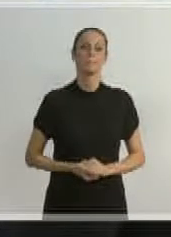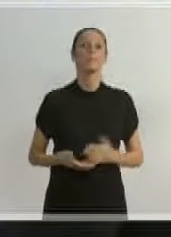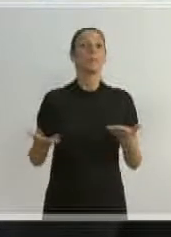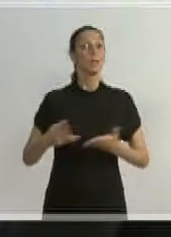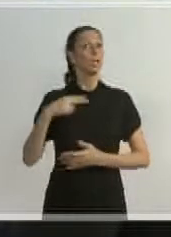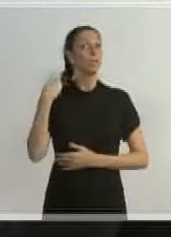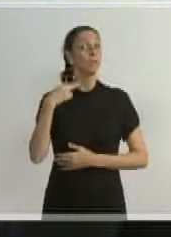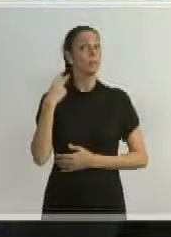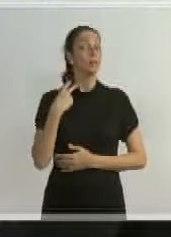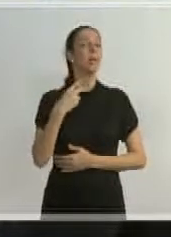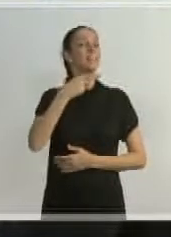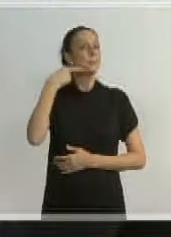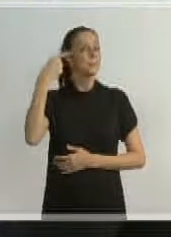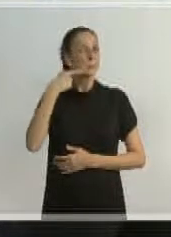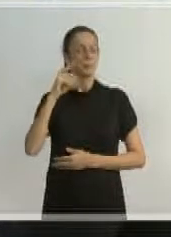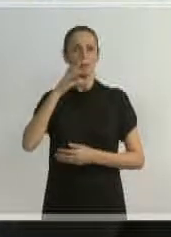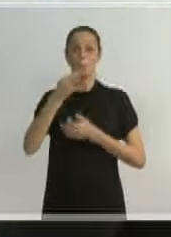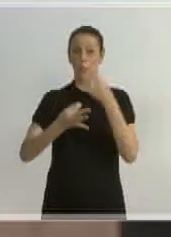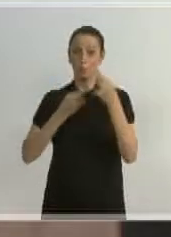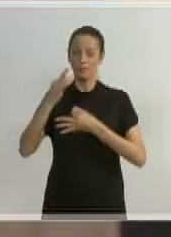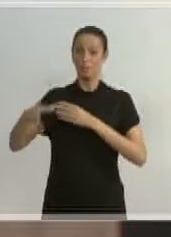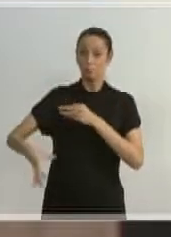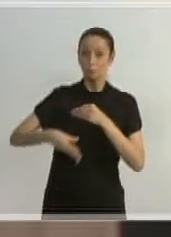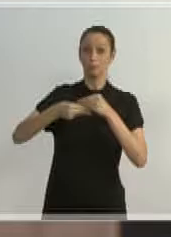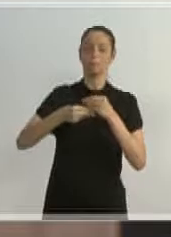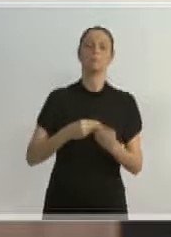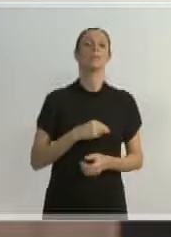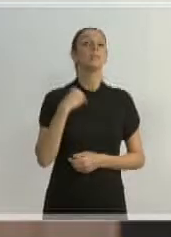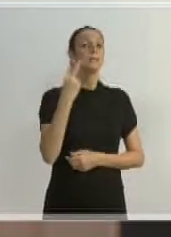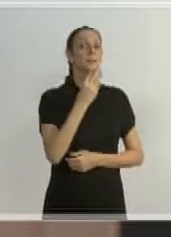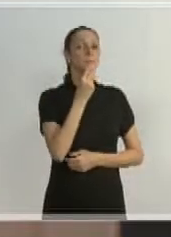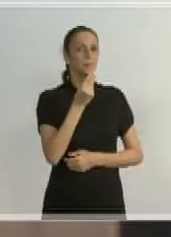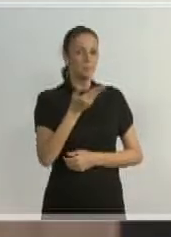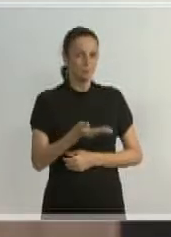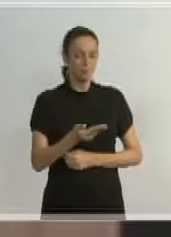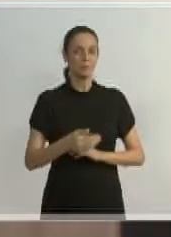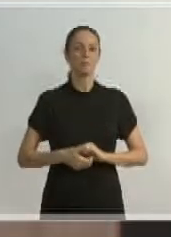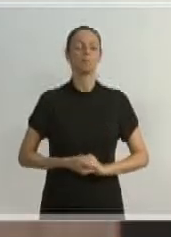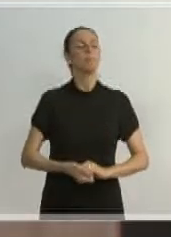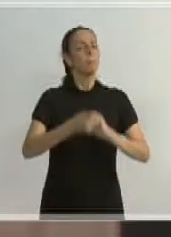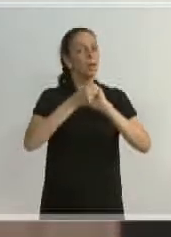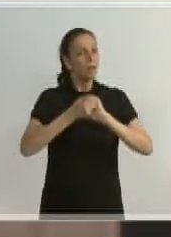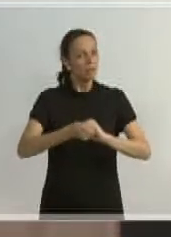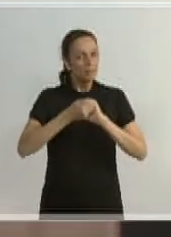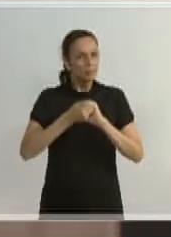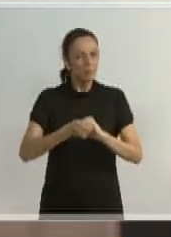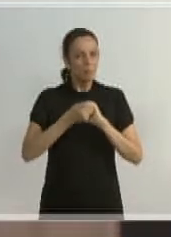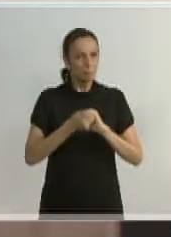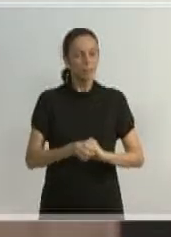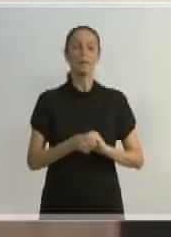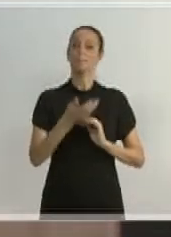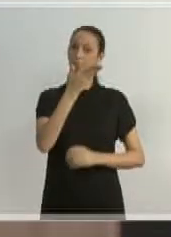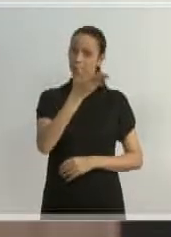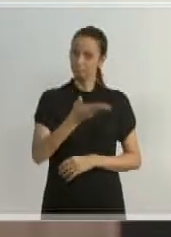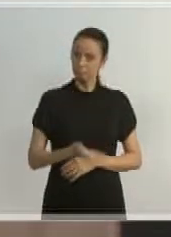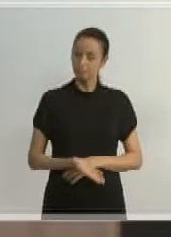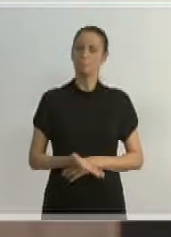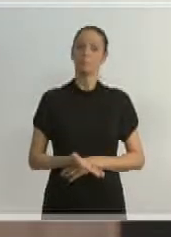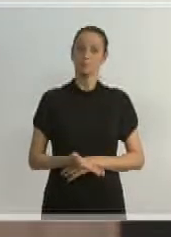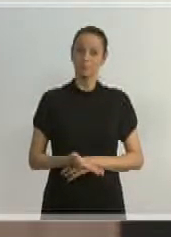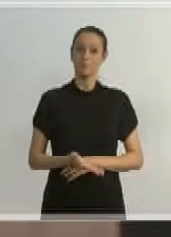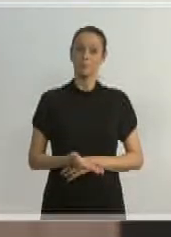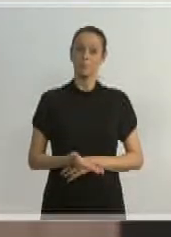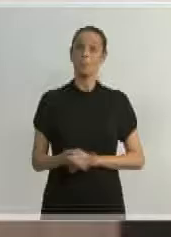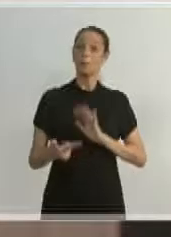vereador. Marcelo Lanzarim. Vereador Bruno, quero parabenizar a vossa excelência por estar trazendo aqui